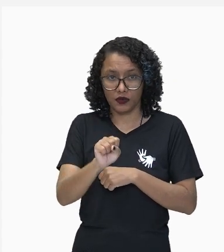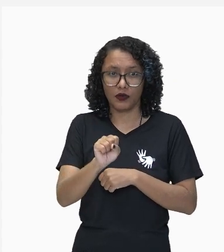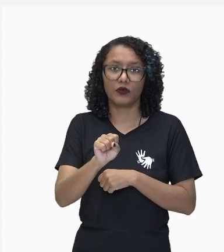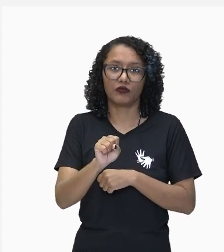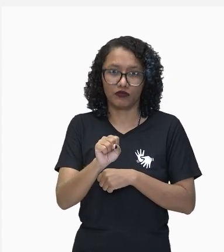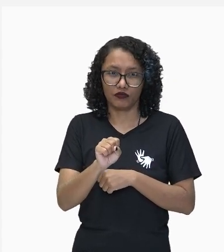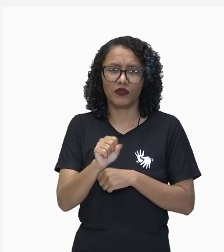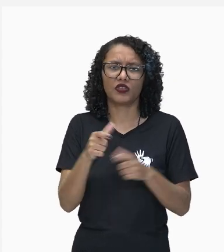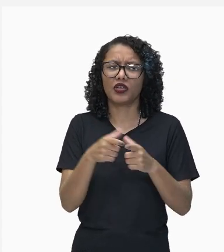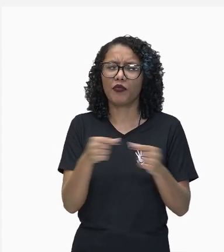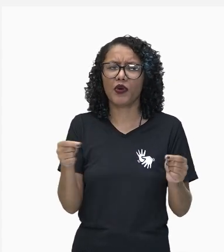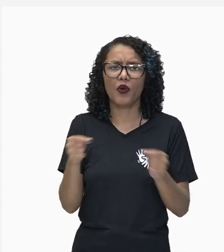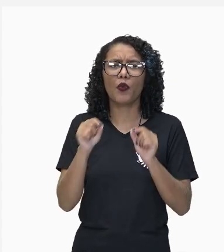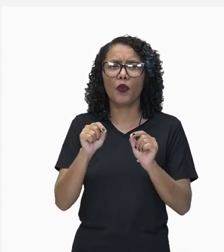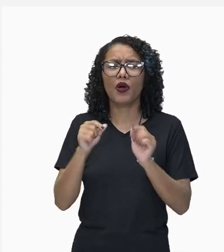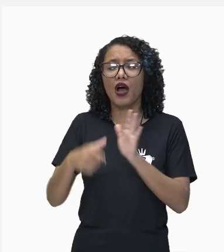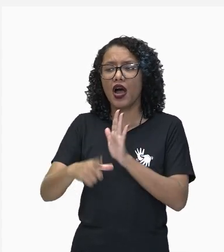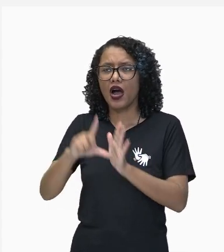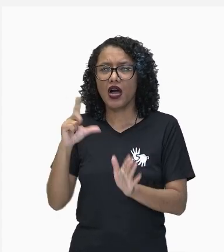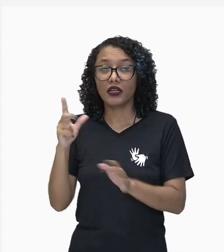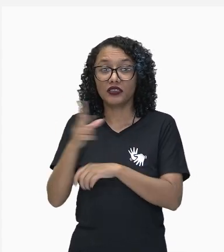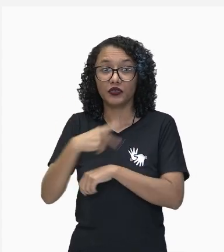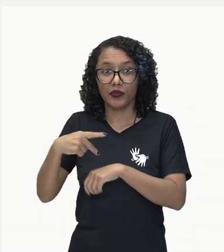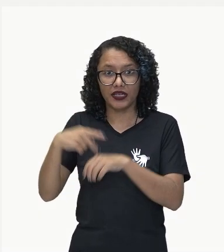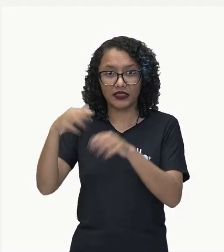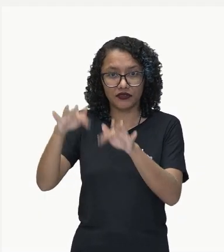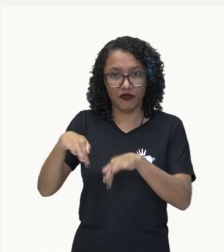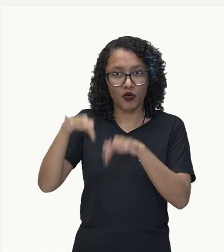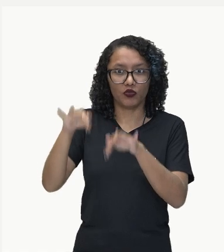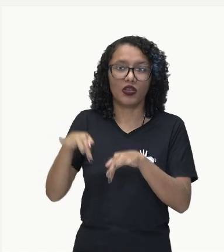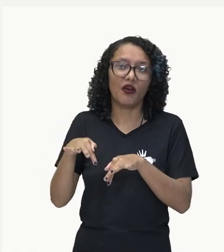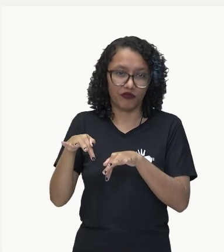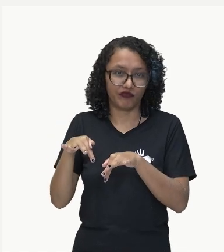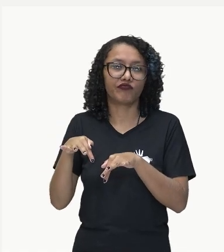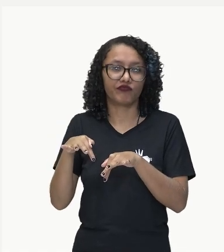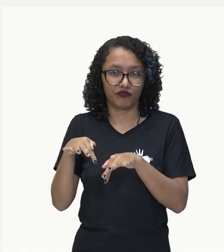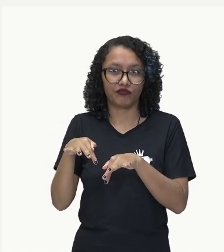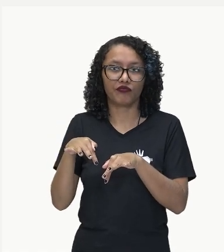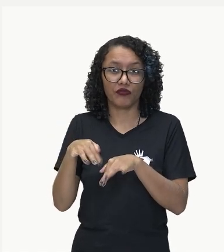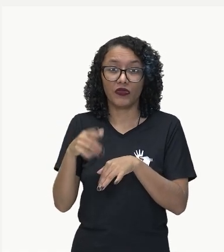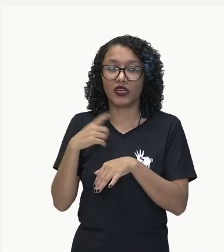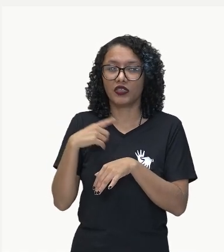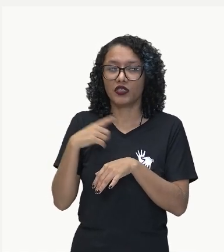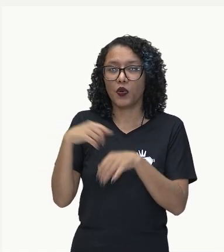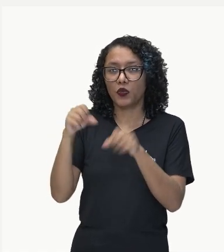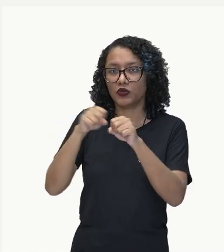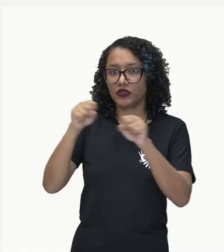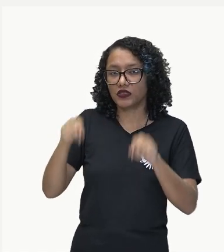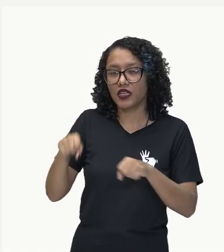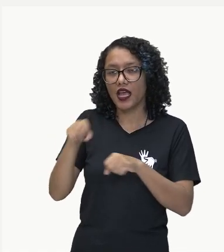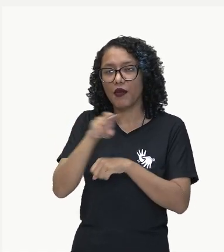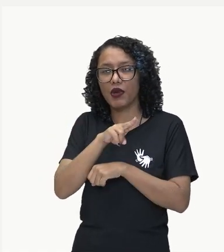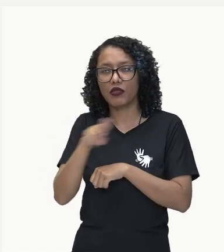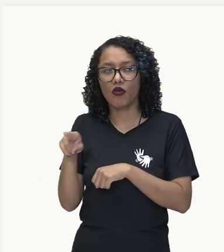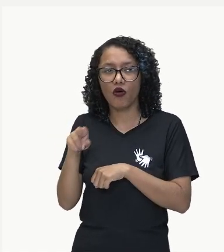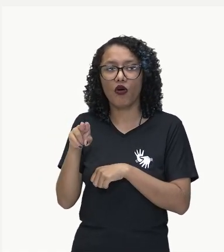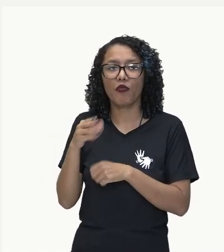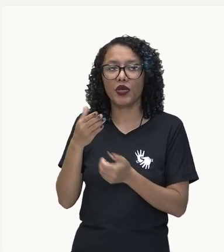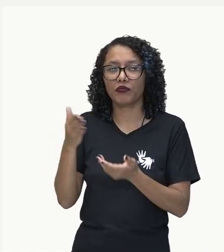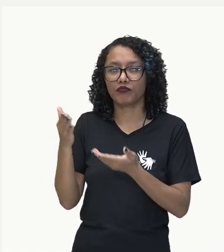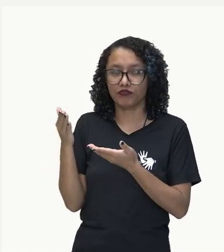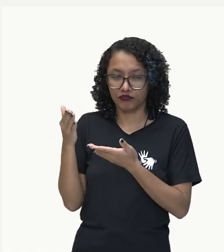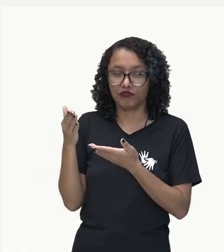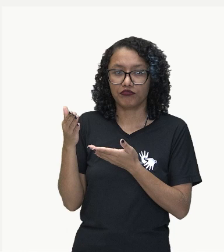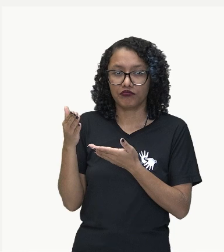Onde o Japão era um país feudal. Conhecido como o que vigorava como